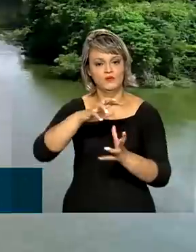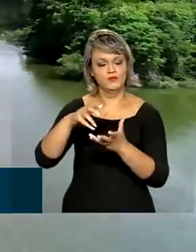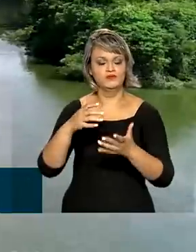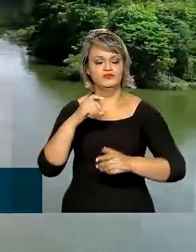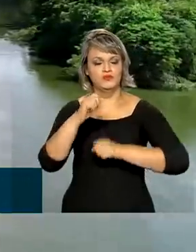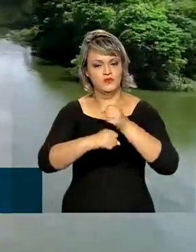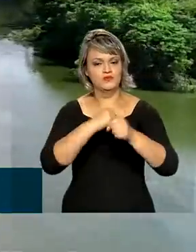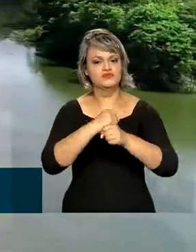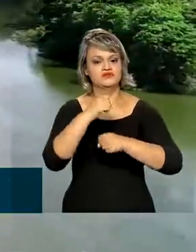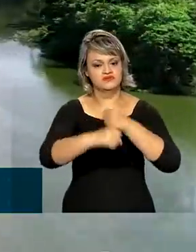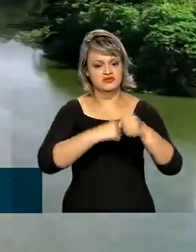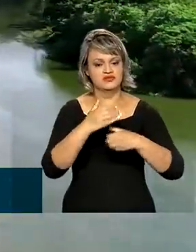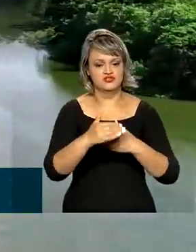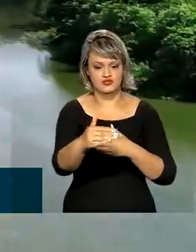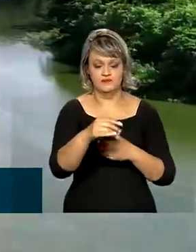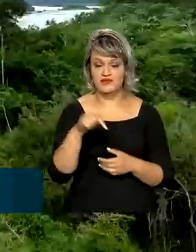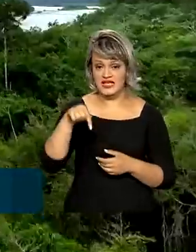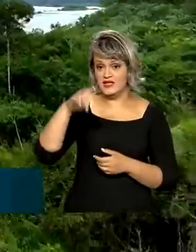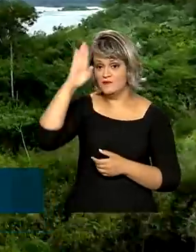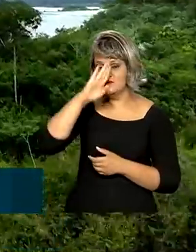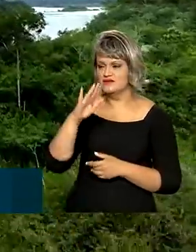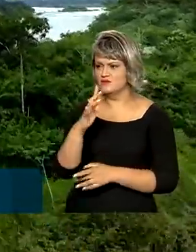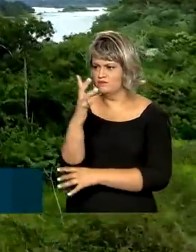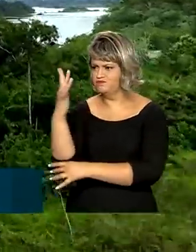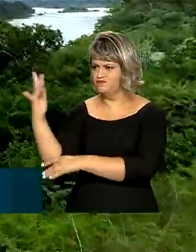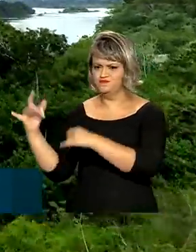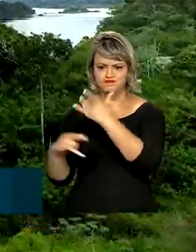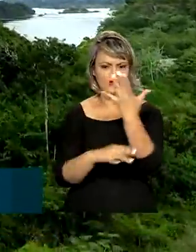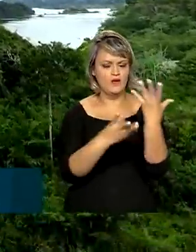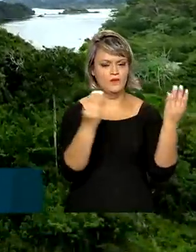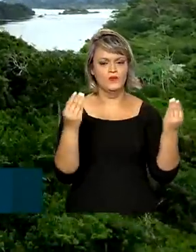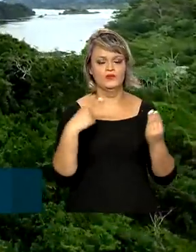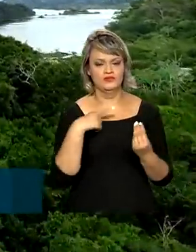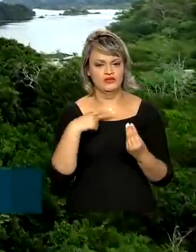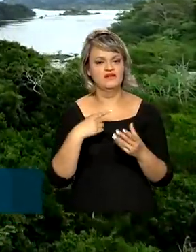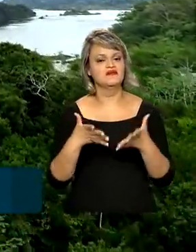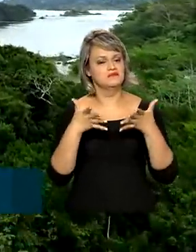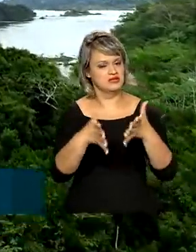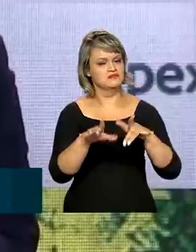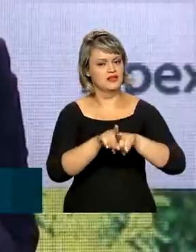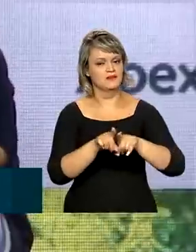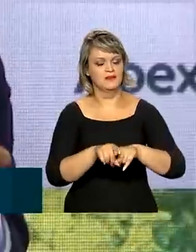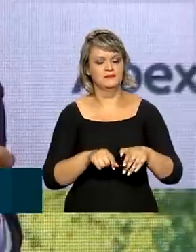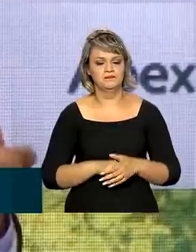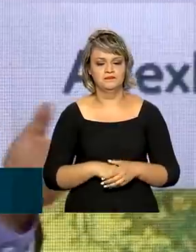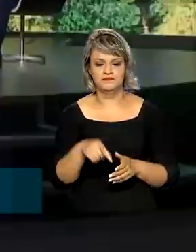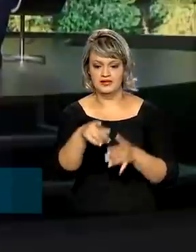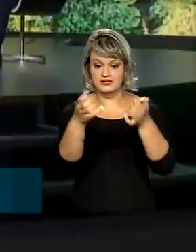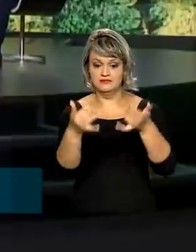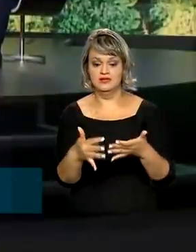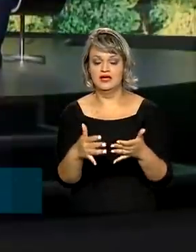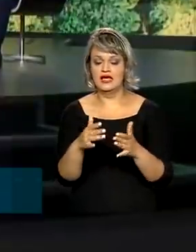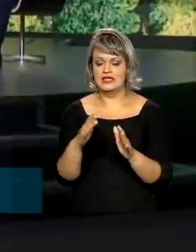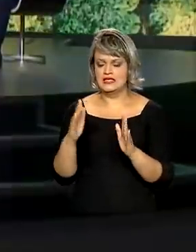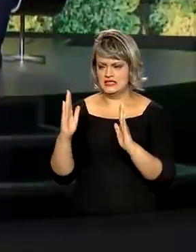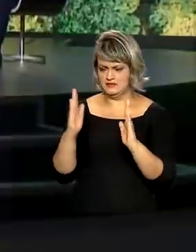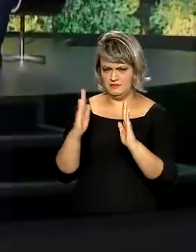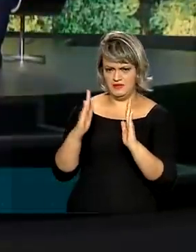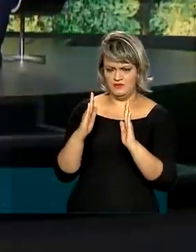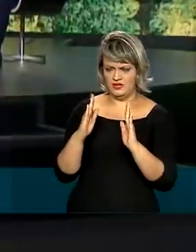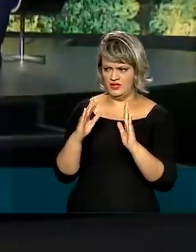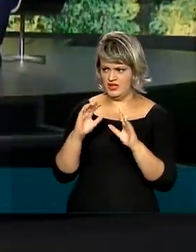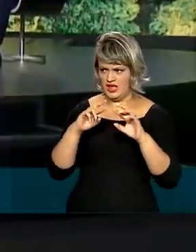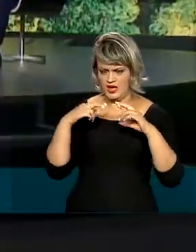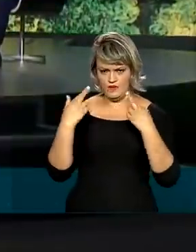E o Brasil, como uma das maiores reservas naturais do mundo, não deve ficar de fora. O Brasil, nesses primeiros dias na Copa do Clima,